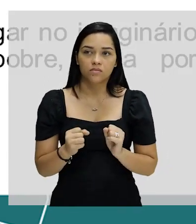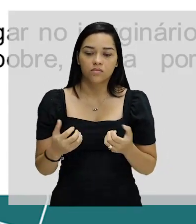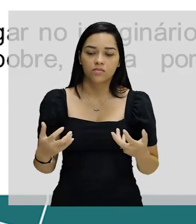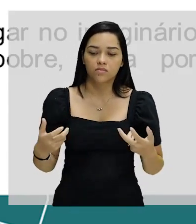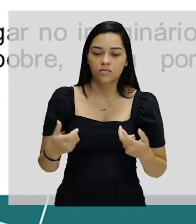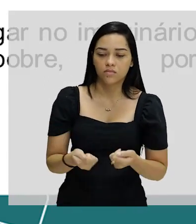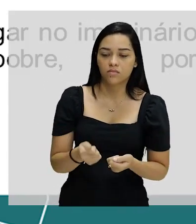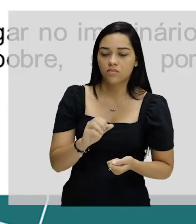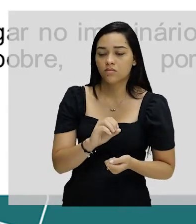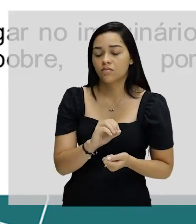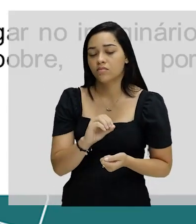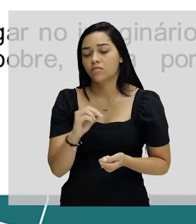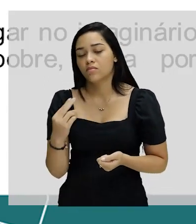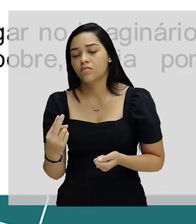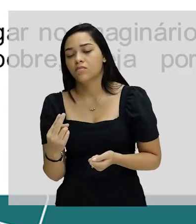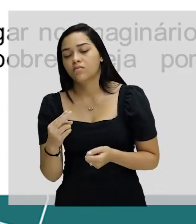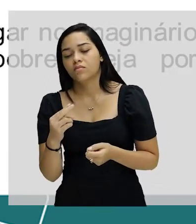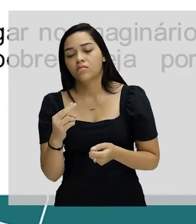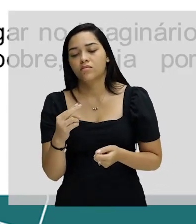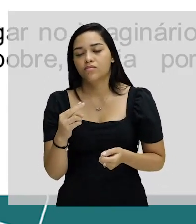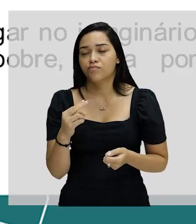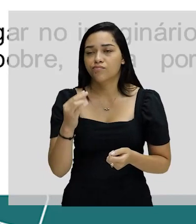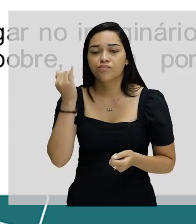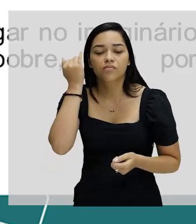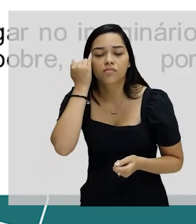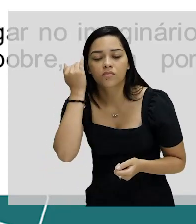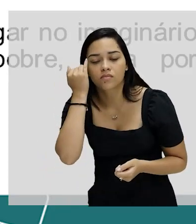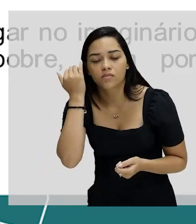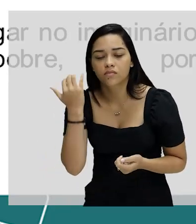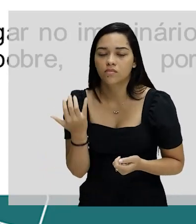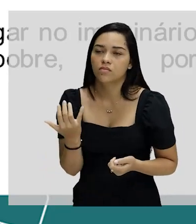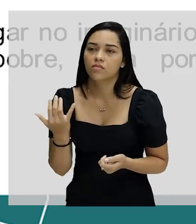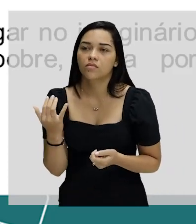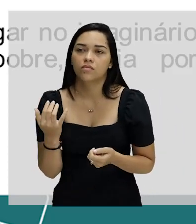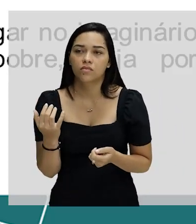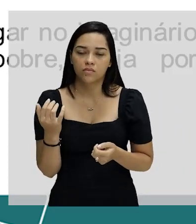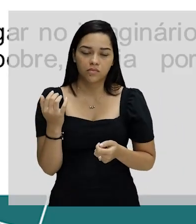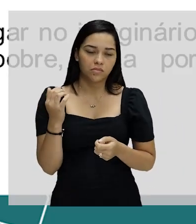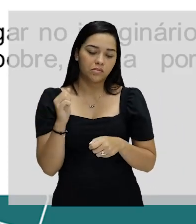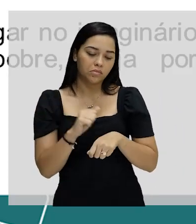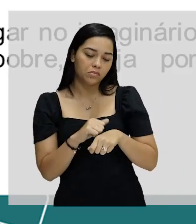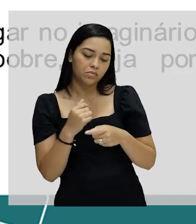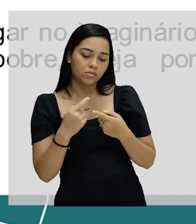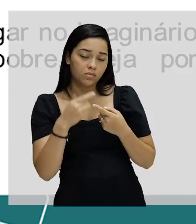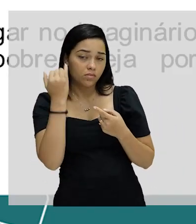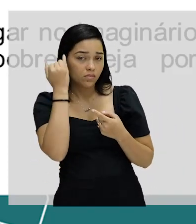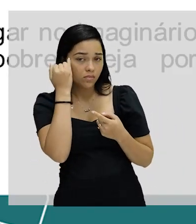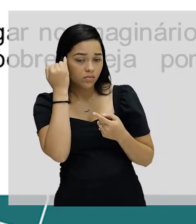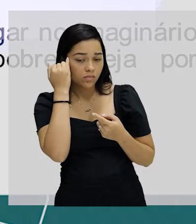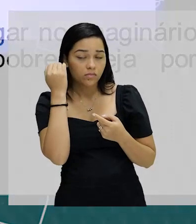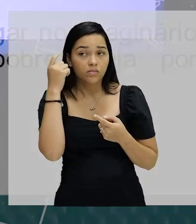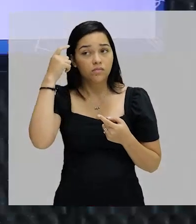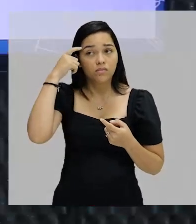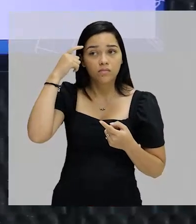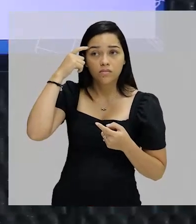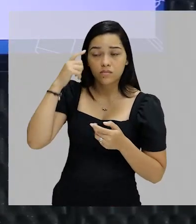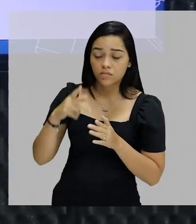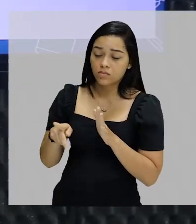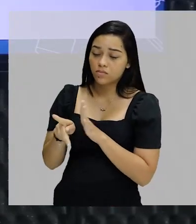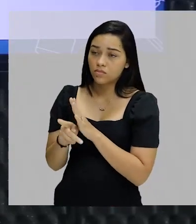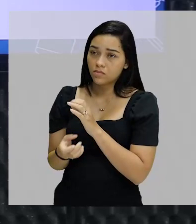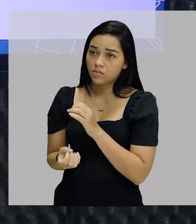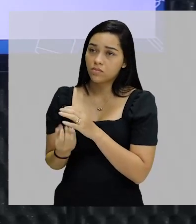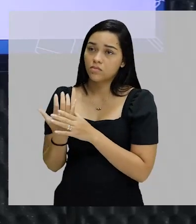ou por preguiça. E essa ideia de que pobre é pobre porque é preguiçoso, é uma ideia que surgiu praticamente